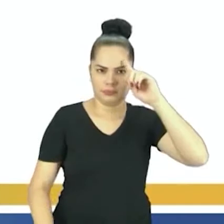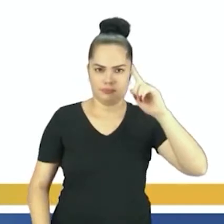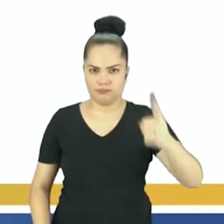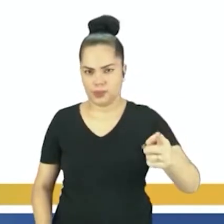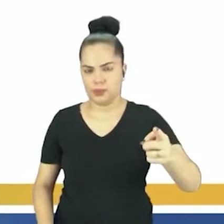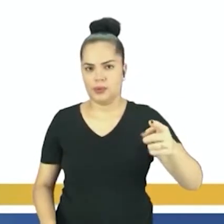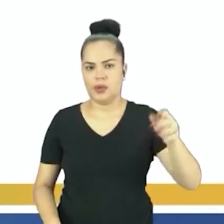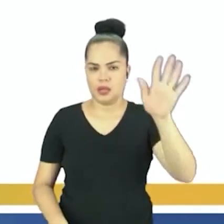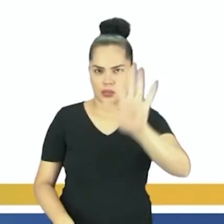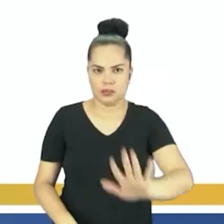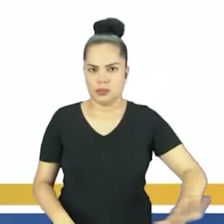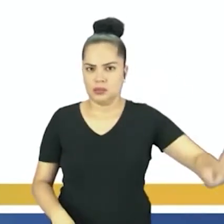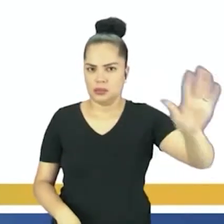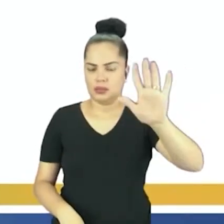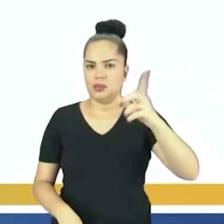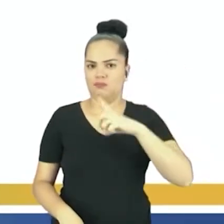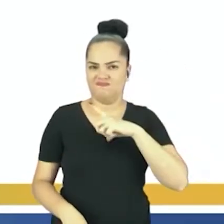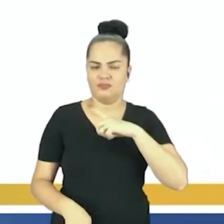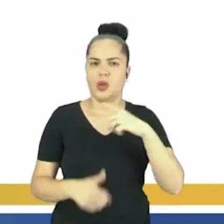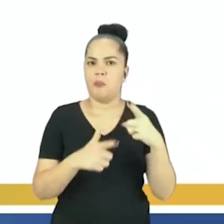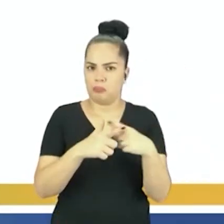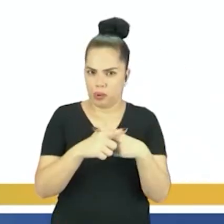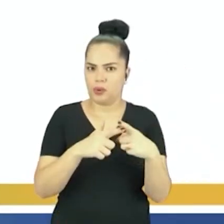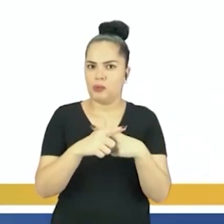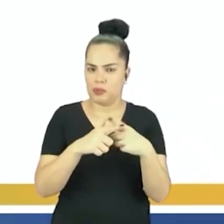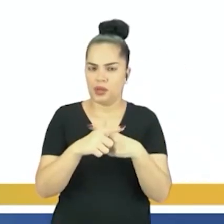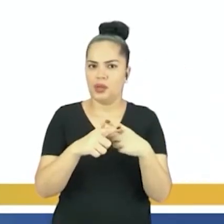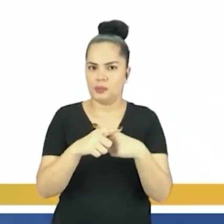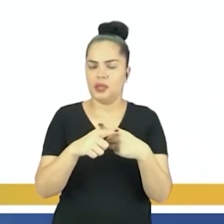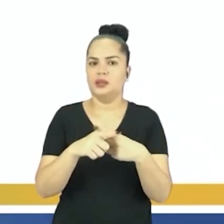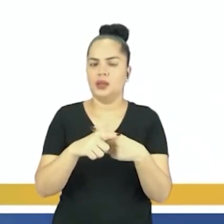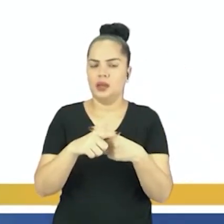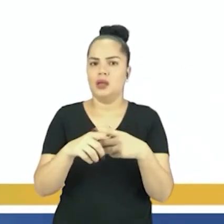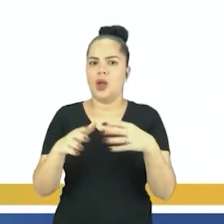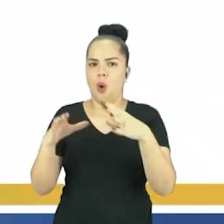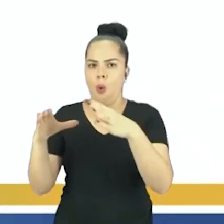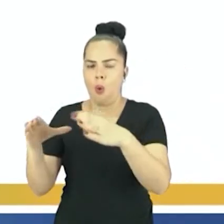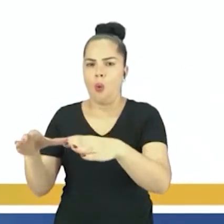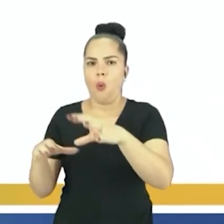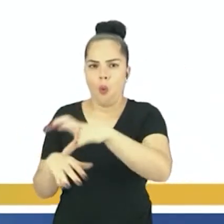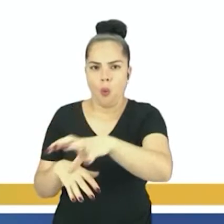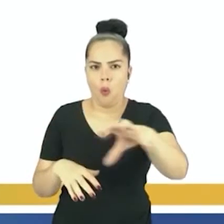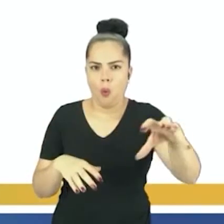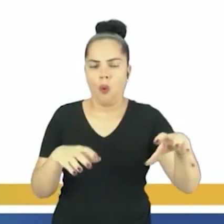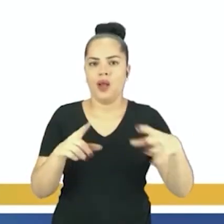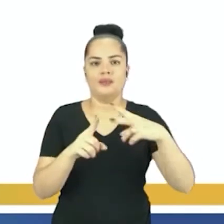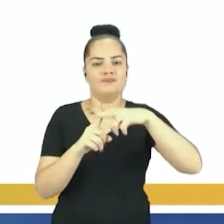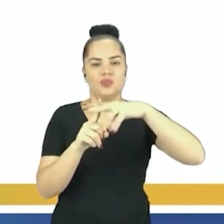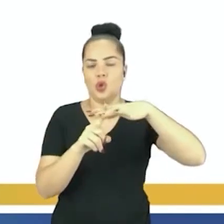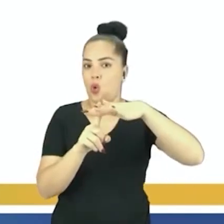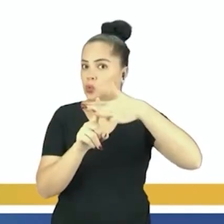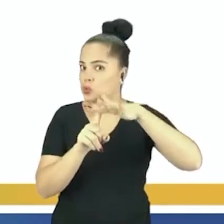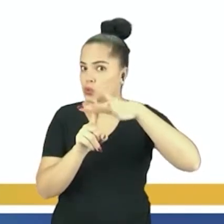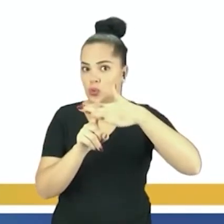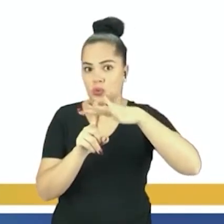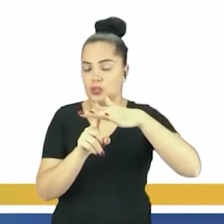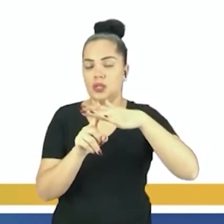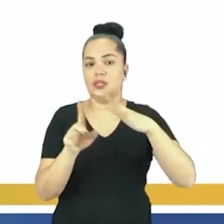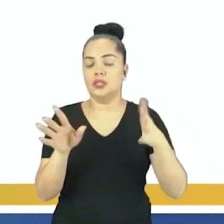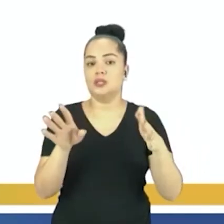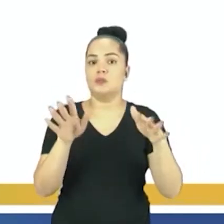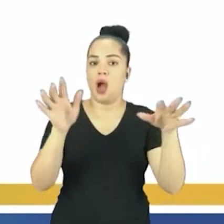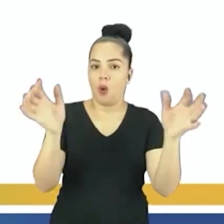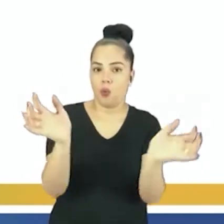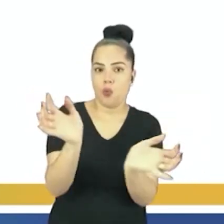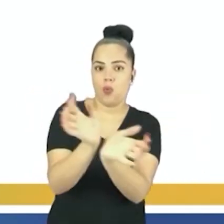representou a dura realidade de continentes não socialistas que estavam alinhados com os Estados Unidos, ou por